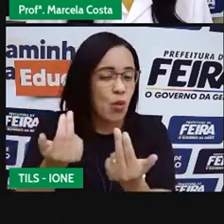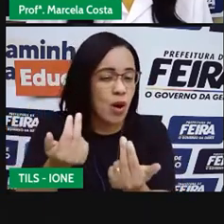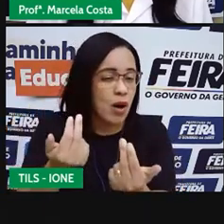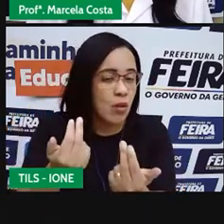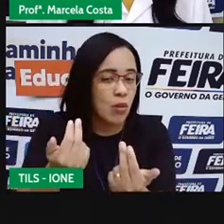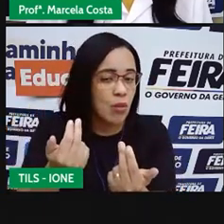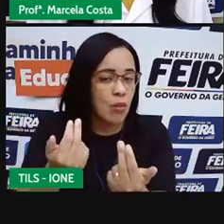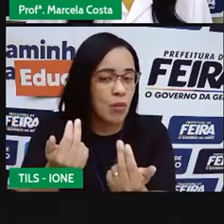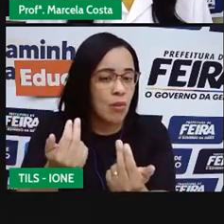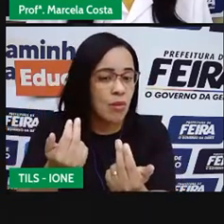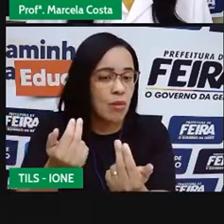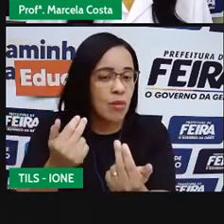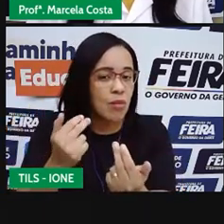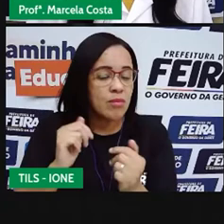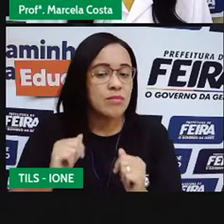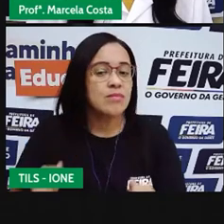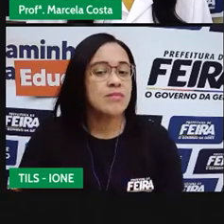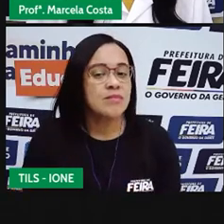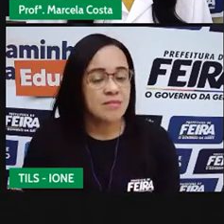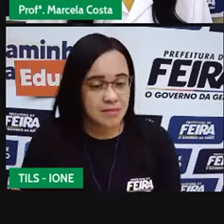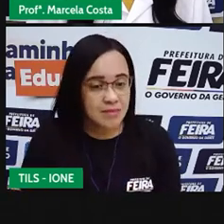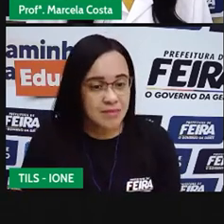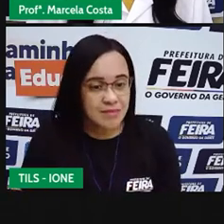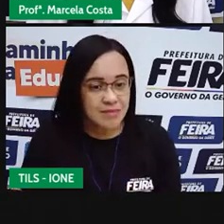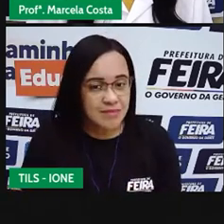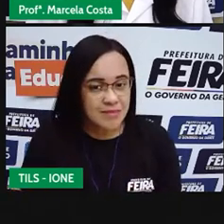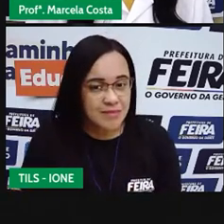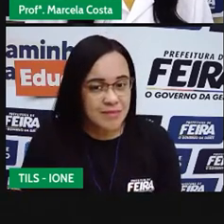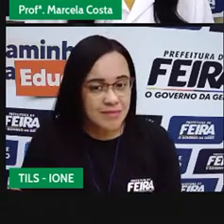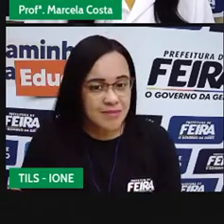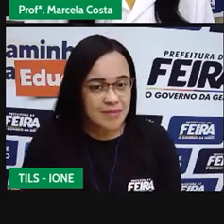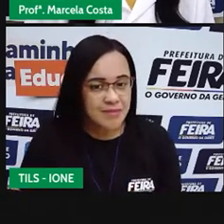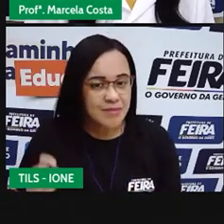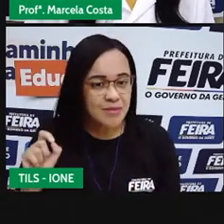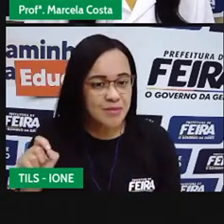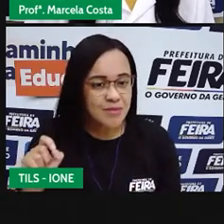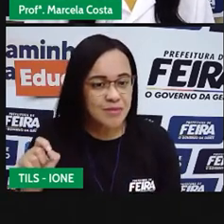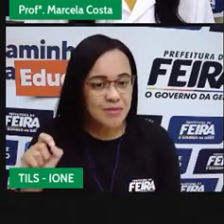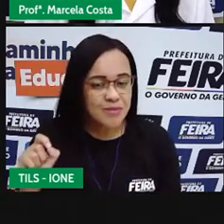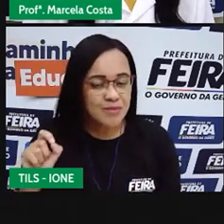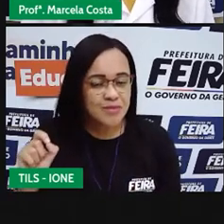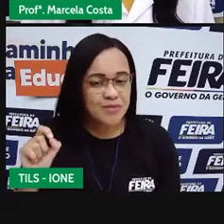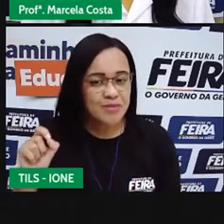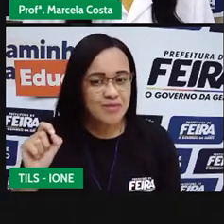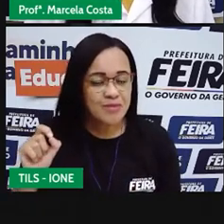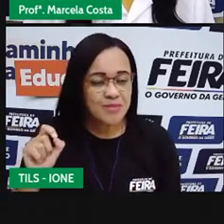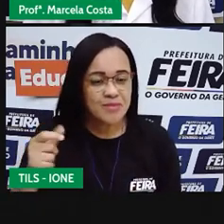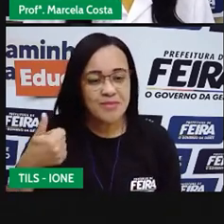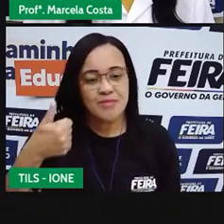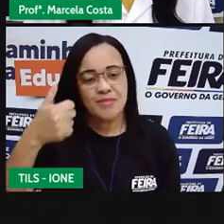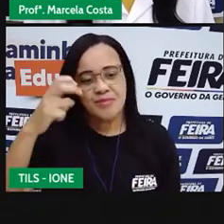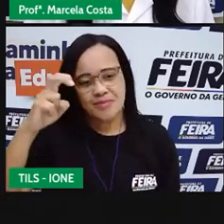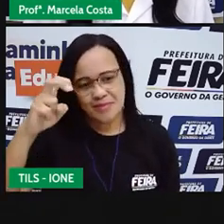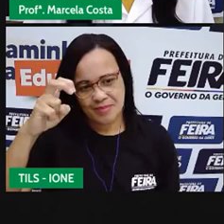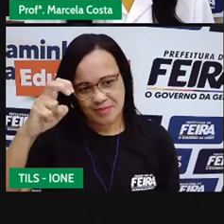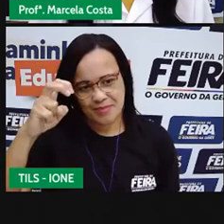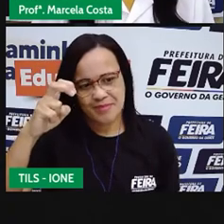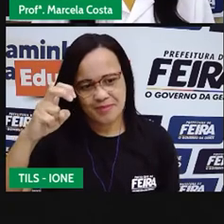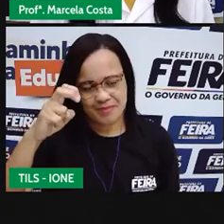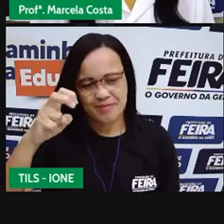ser igual a 15